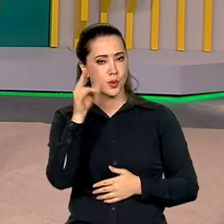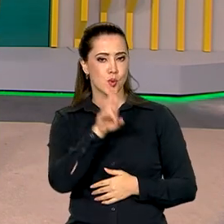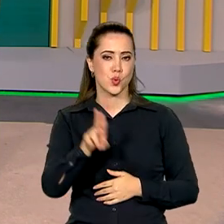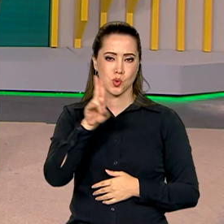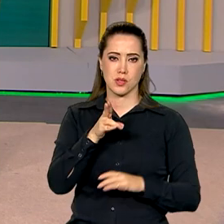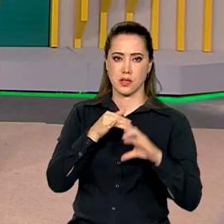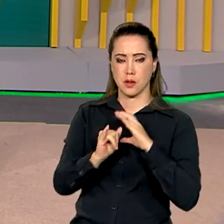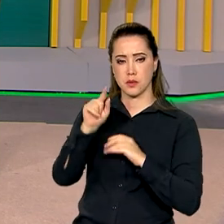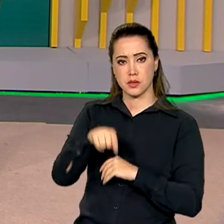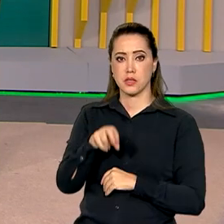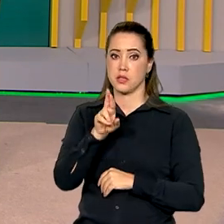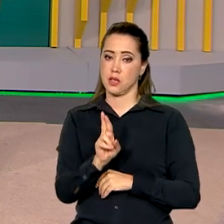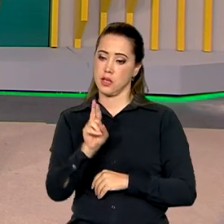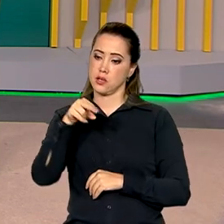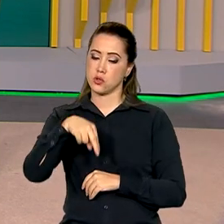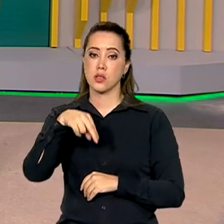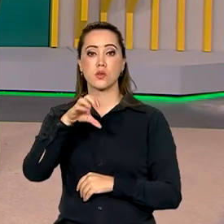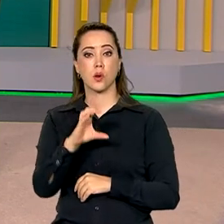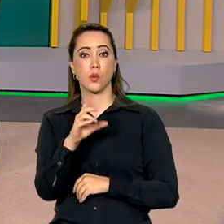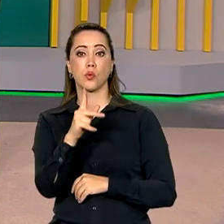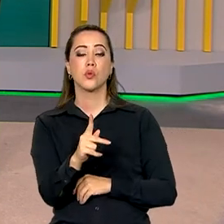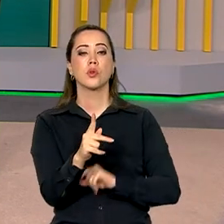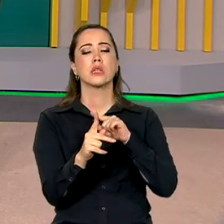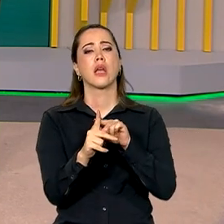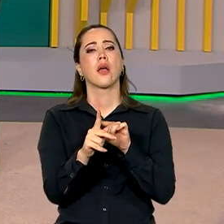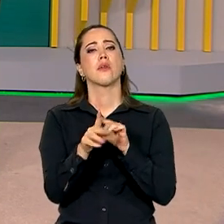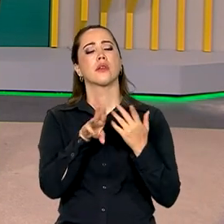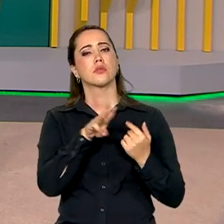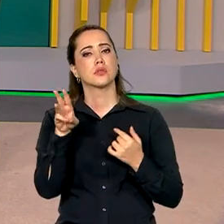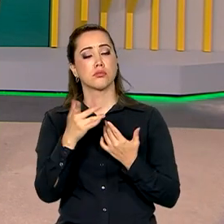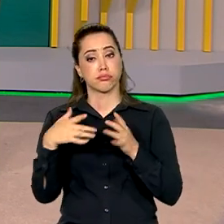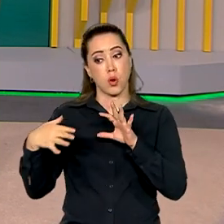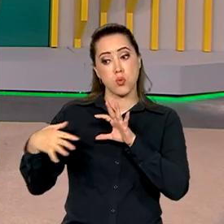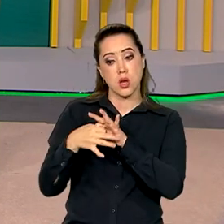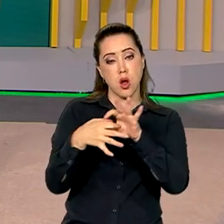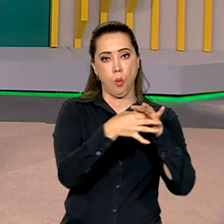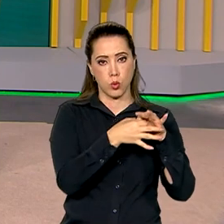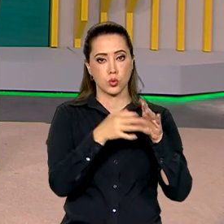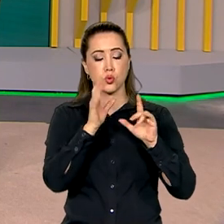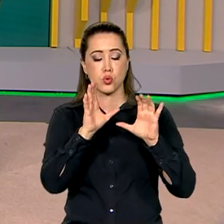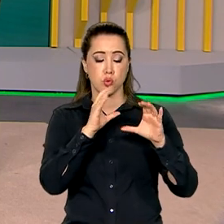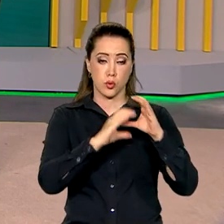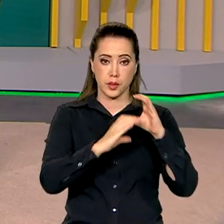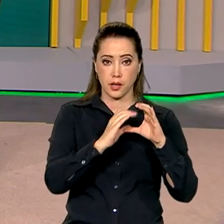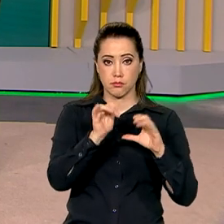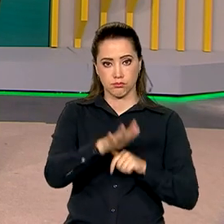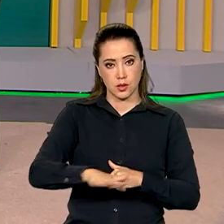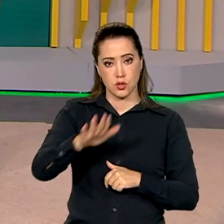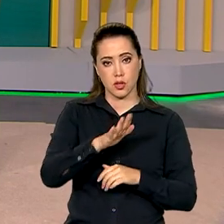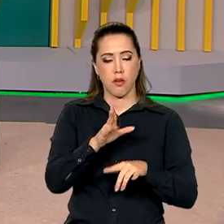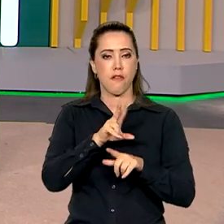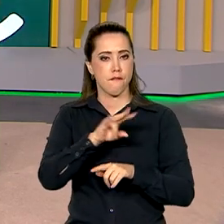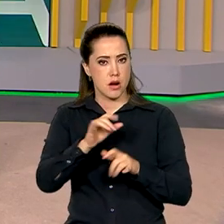pela EBC é a Rede Nacional de Comunicação Pública, que passará por um processo de expansão, anunciado na tarde de hoje, em